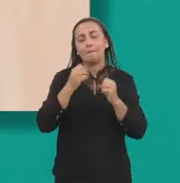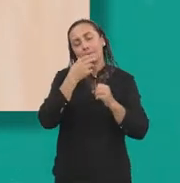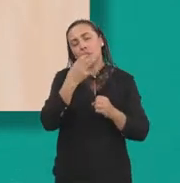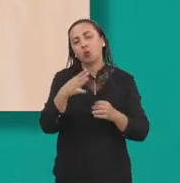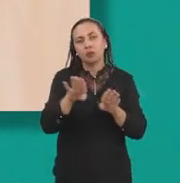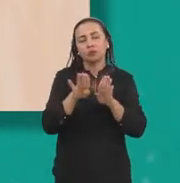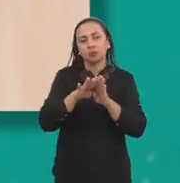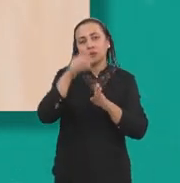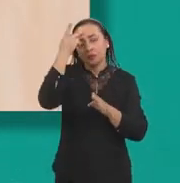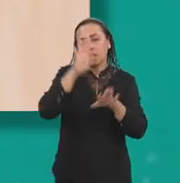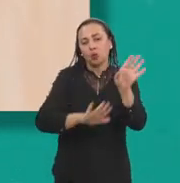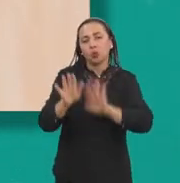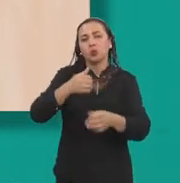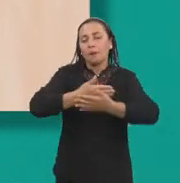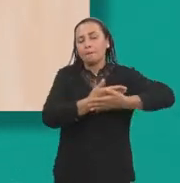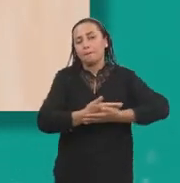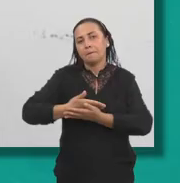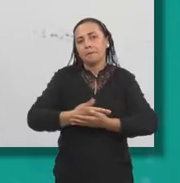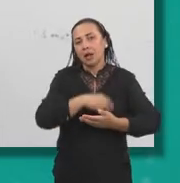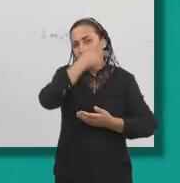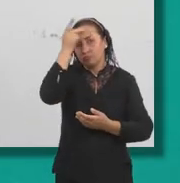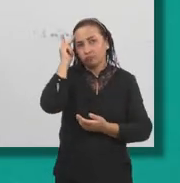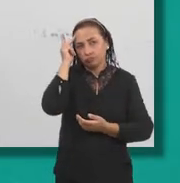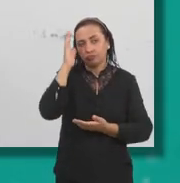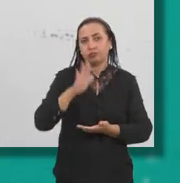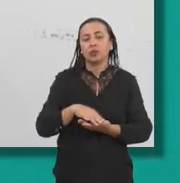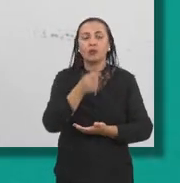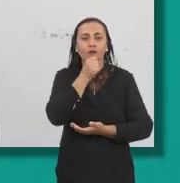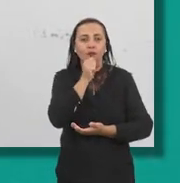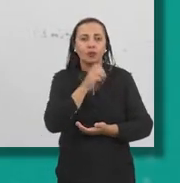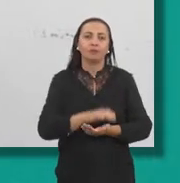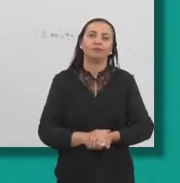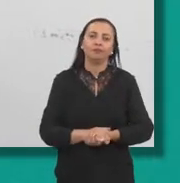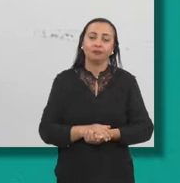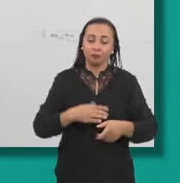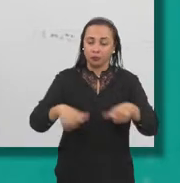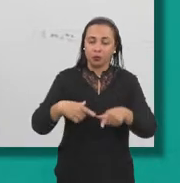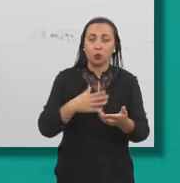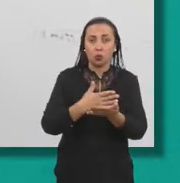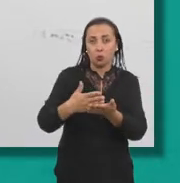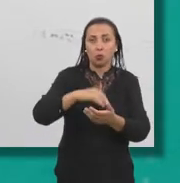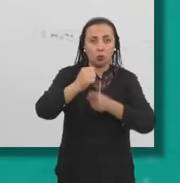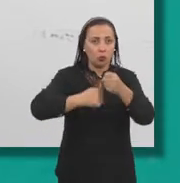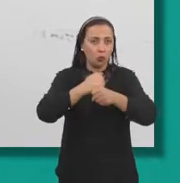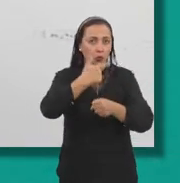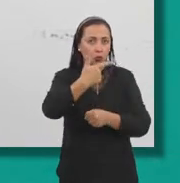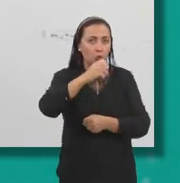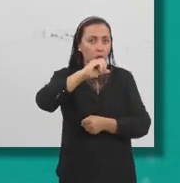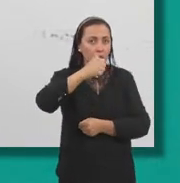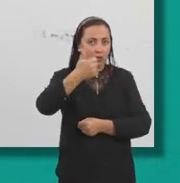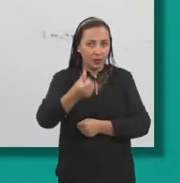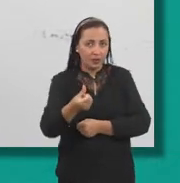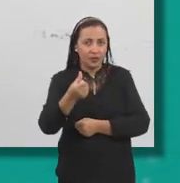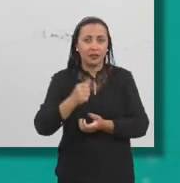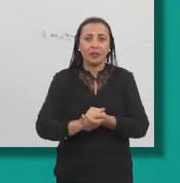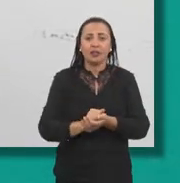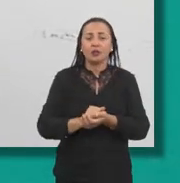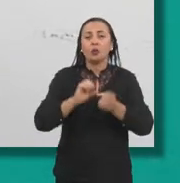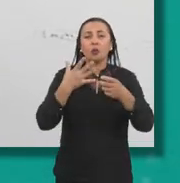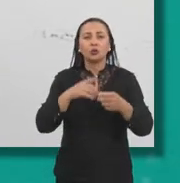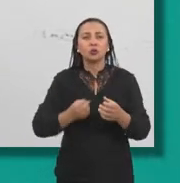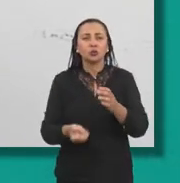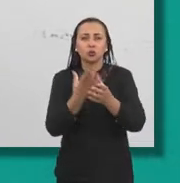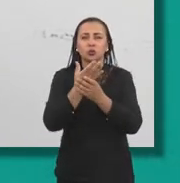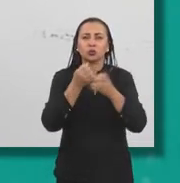acamadas e trabalhadores noturnos. Esse trabalho começou em 2016, ali durante a epidemia da febre